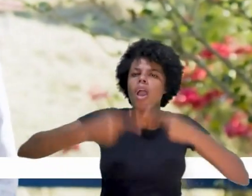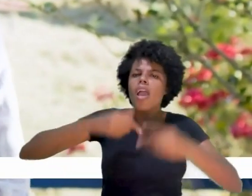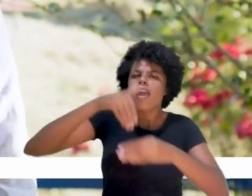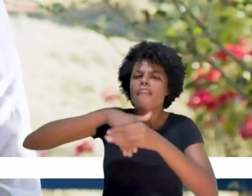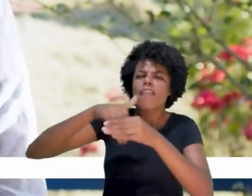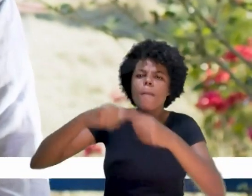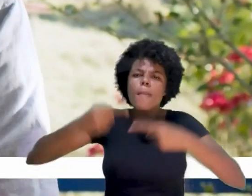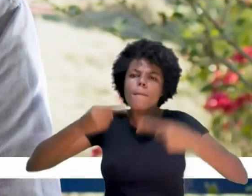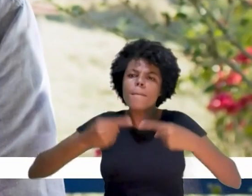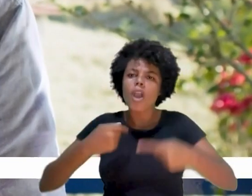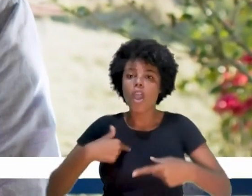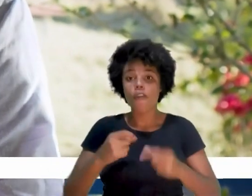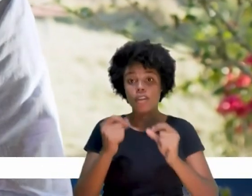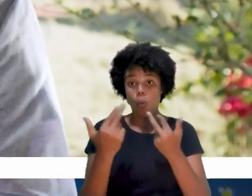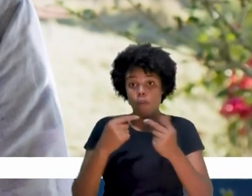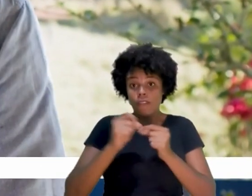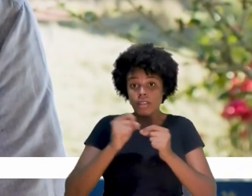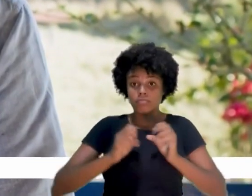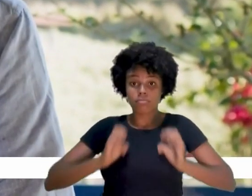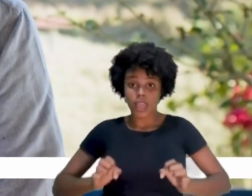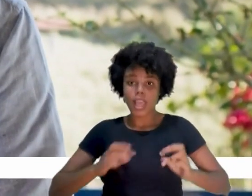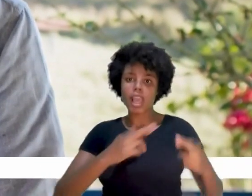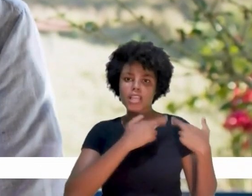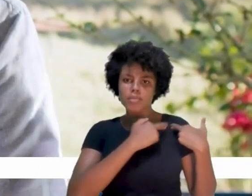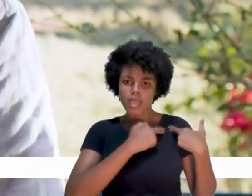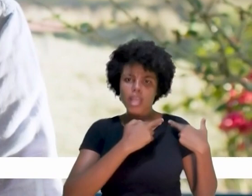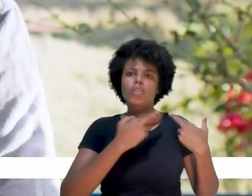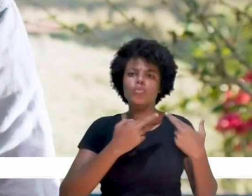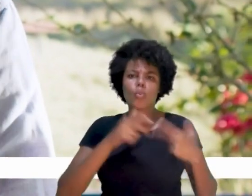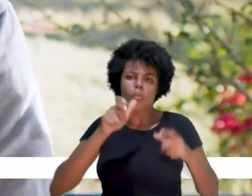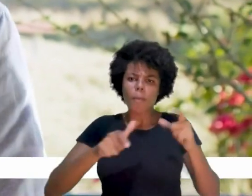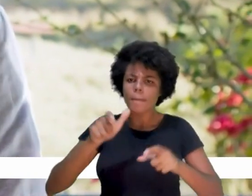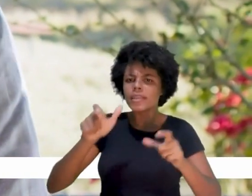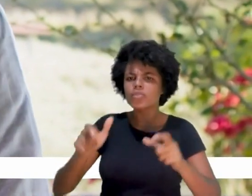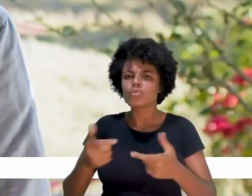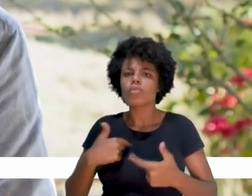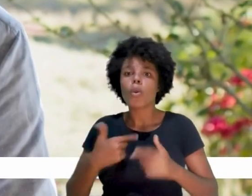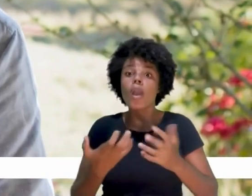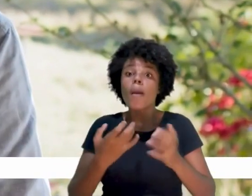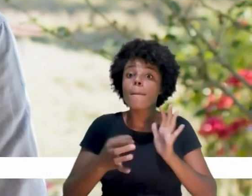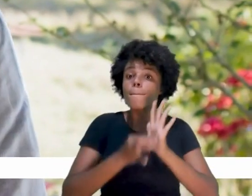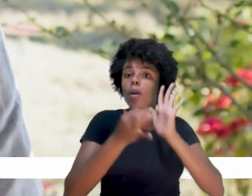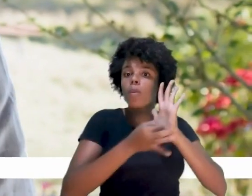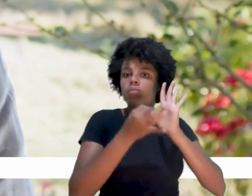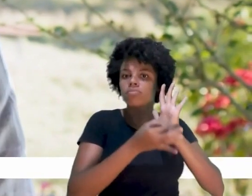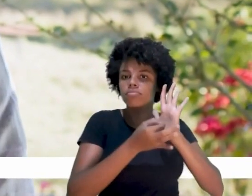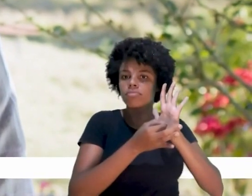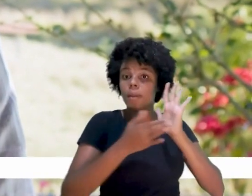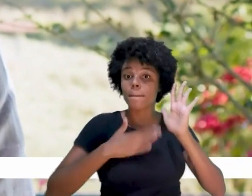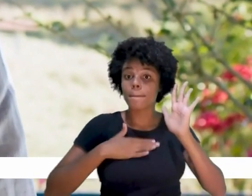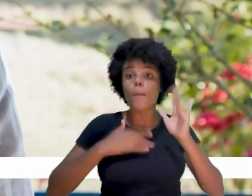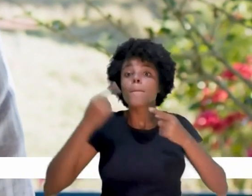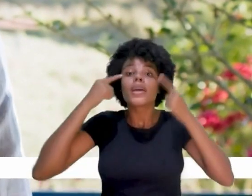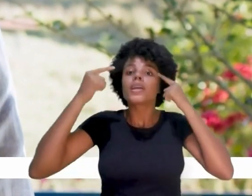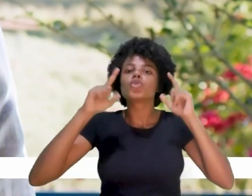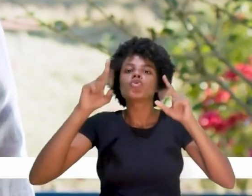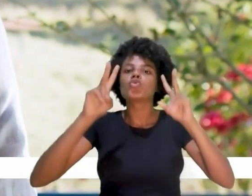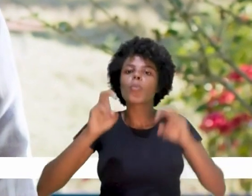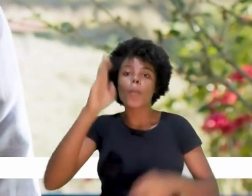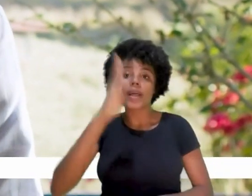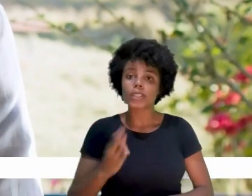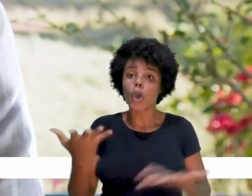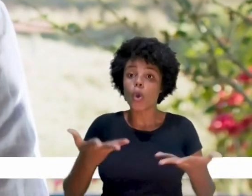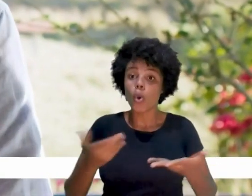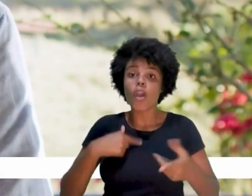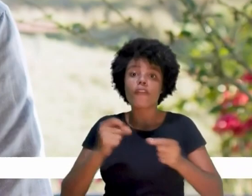Desprendimento, atuar de forma magnânima, sem esperar uma resposta pelo bem que você faz a uma pessoa. Talvez seja